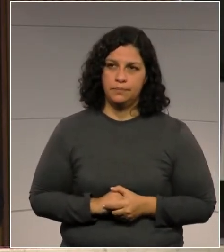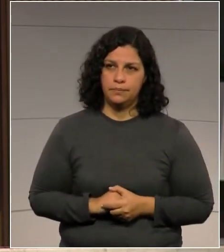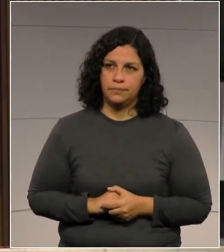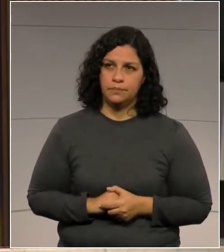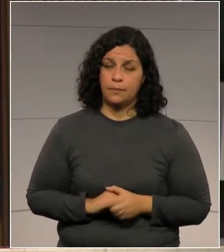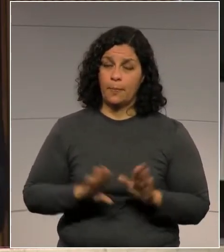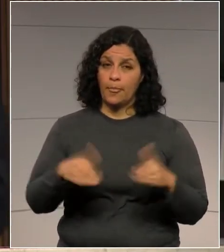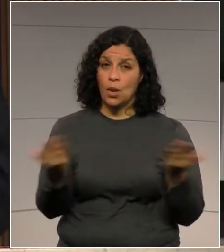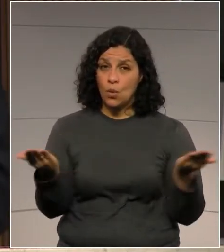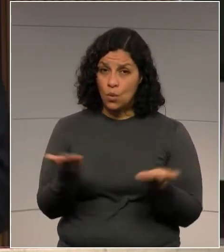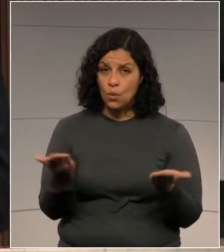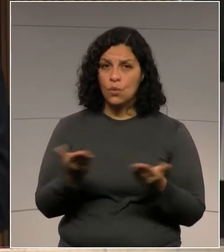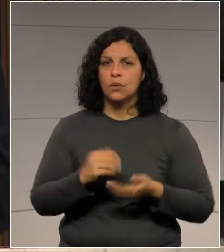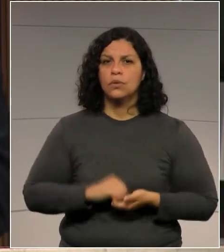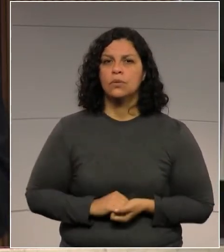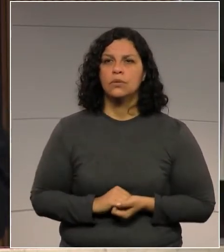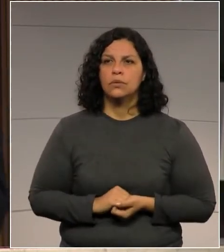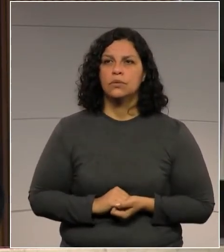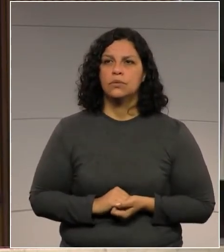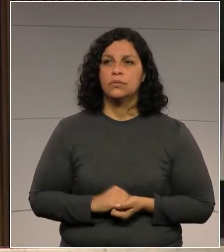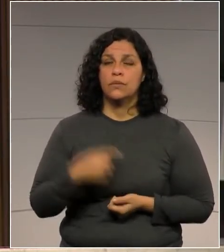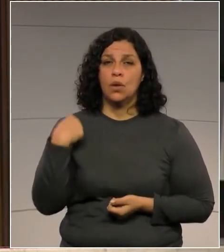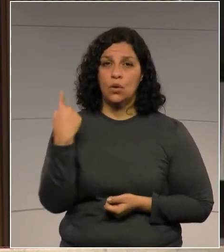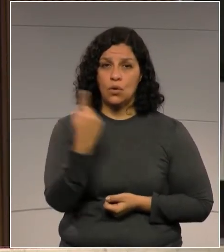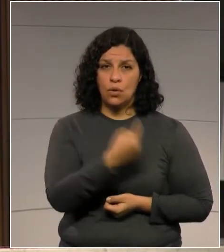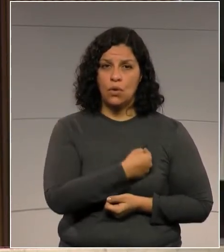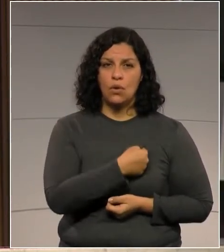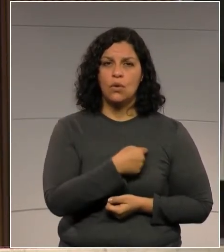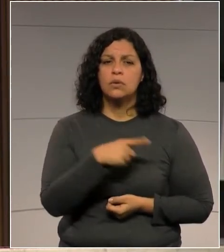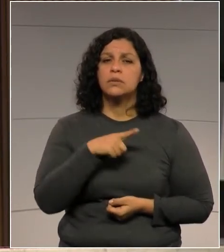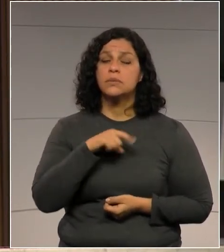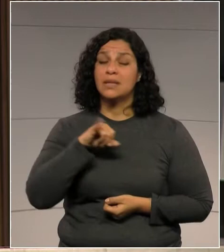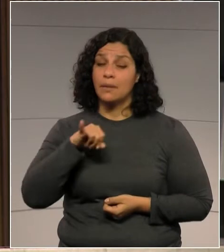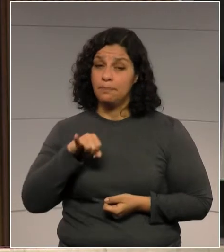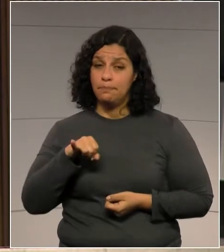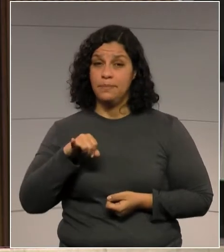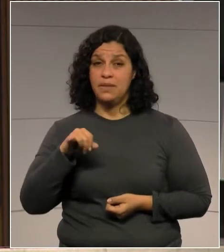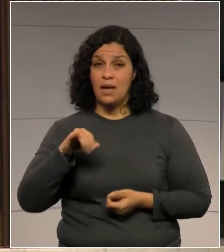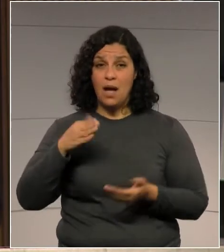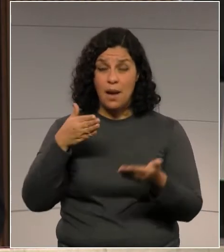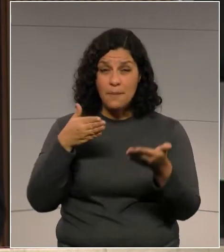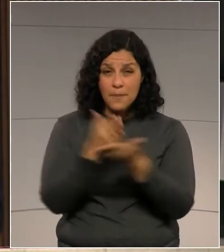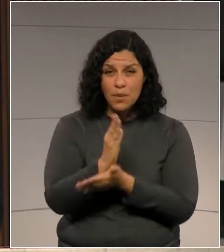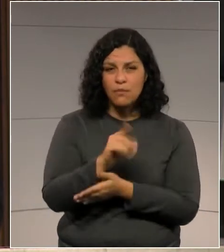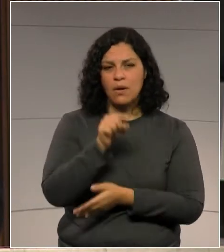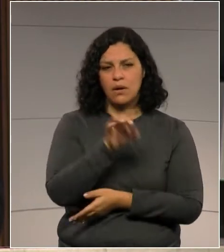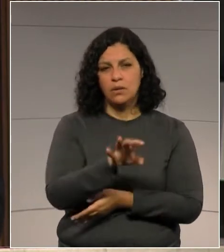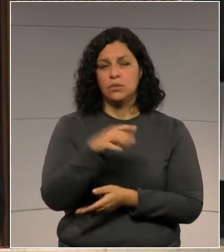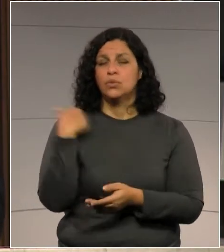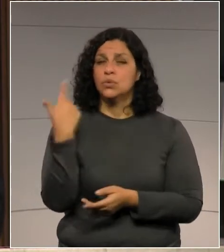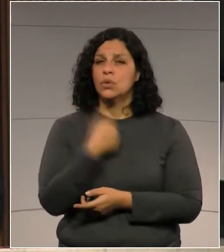Então, hoje, nós estamos, se aprovarmos isto, nós vamos ampliar